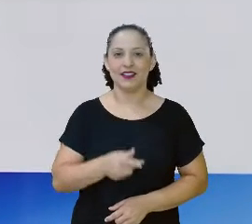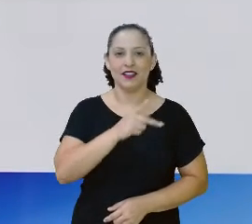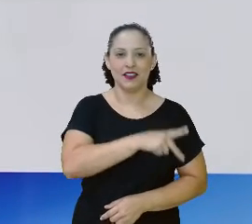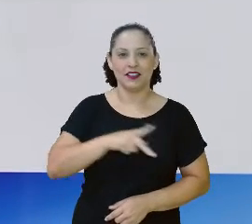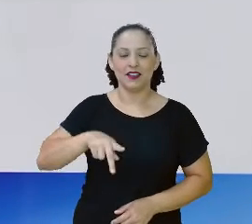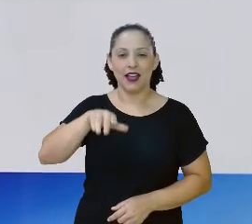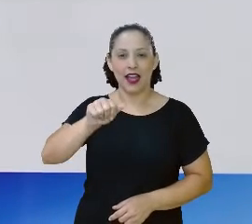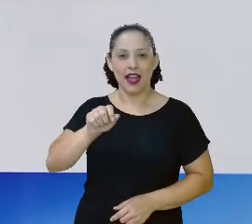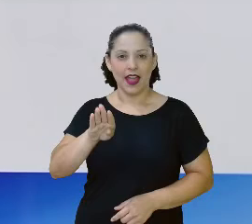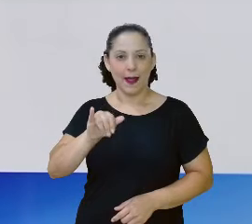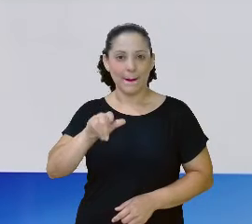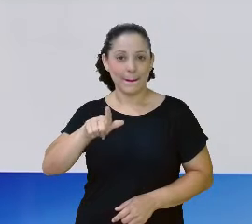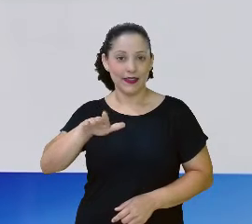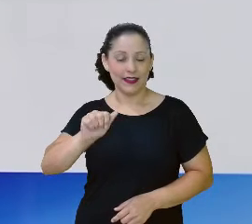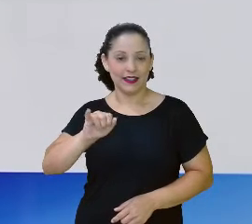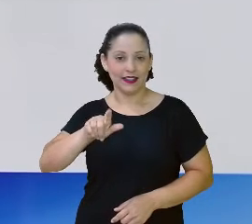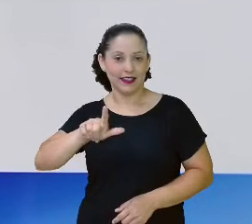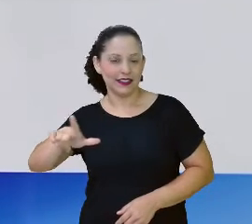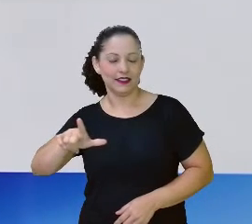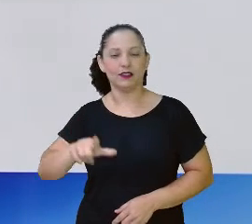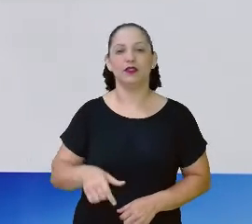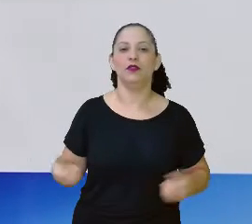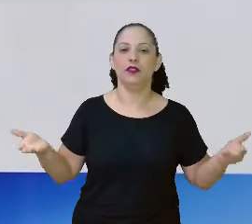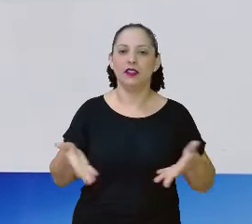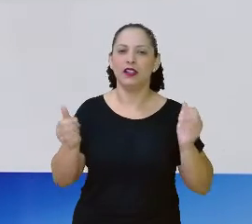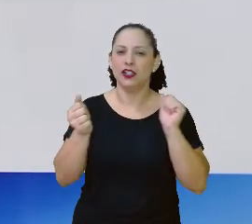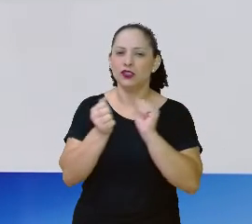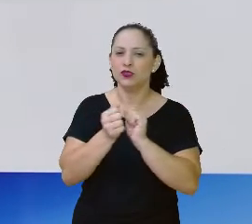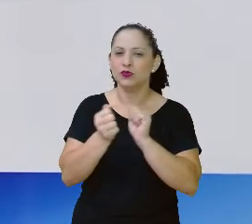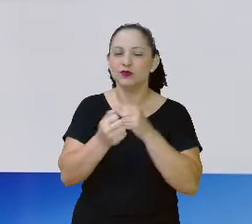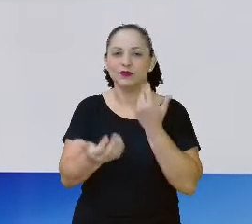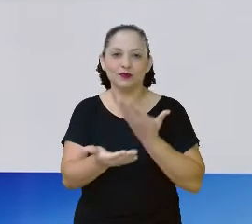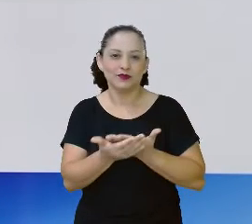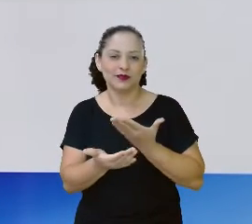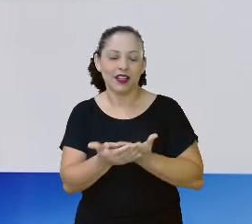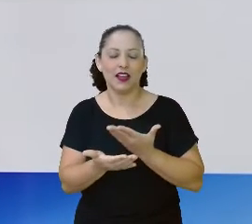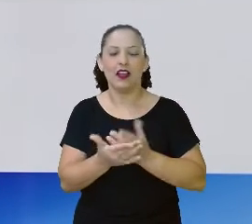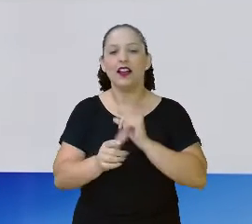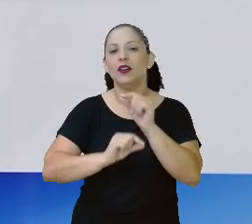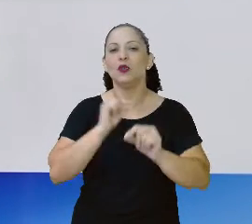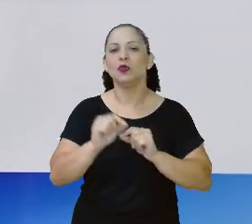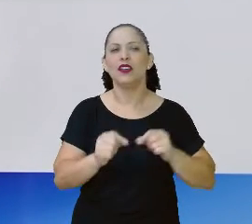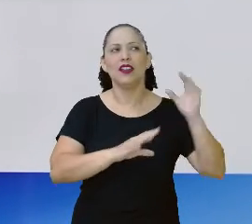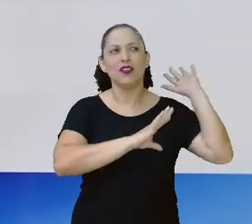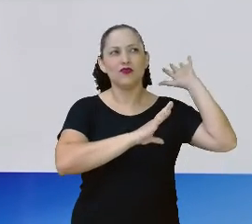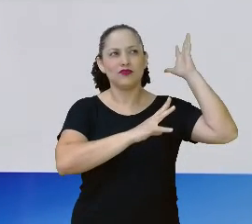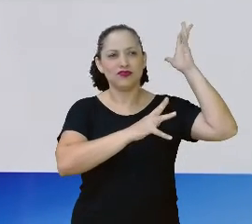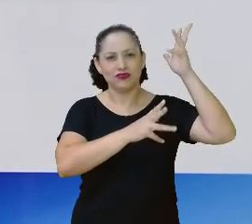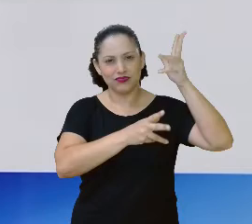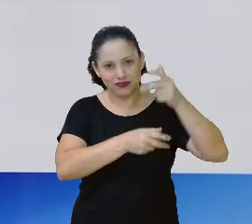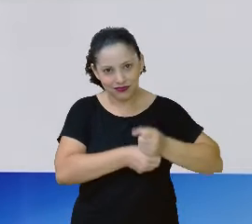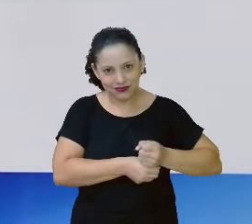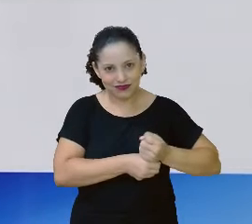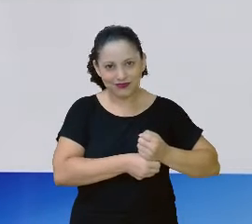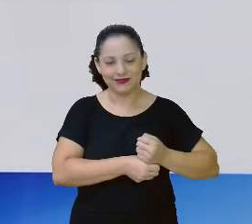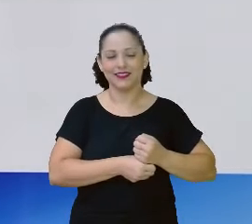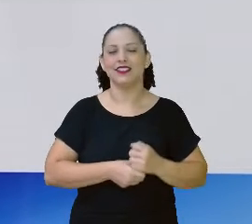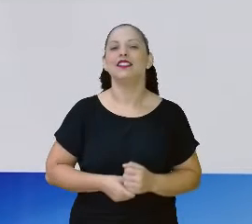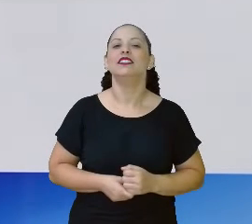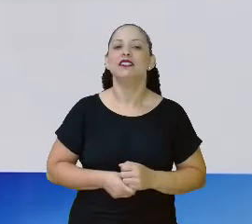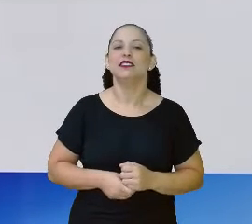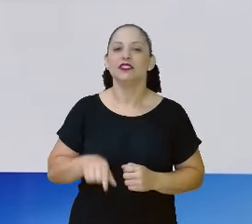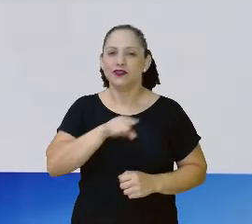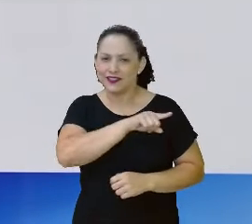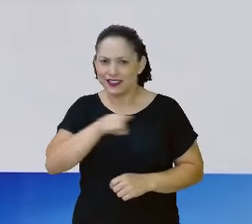Viana, vamos aí passar uns minutinhos juntos trabalhando algo que vimos lá no início do ano. Não